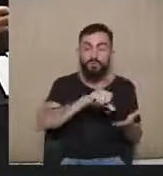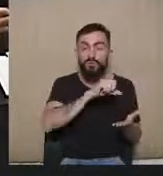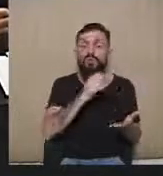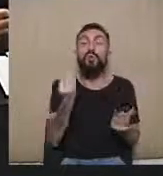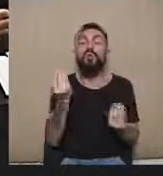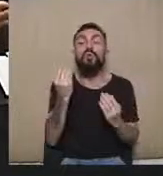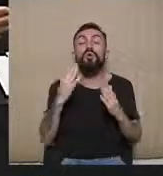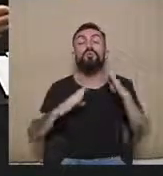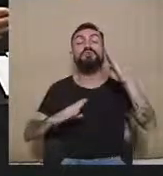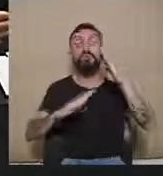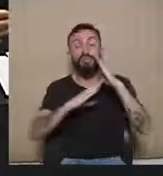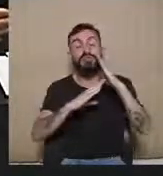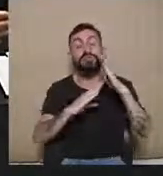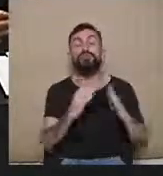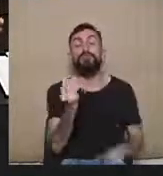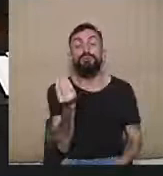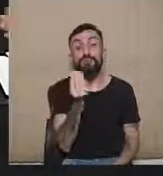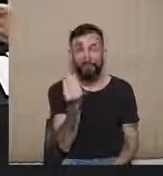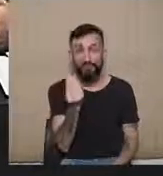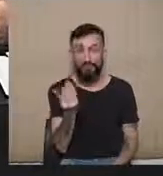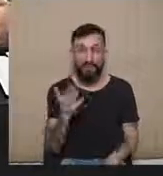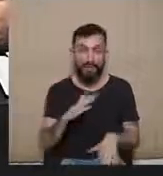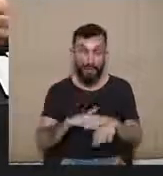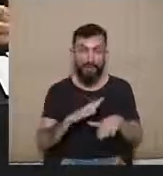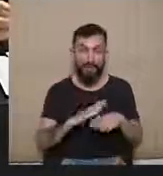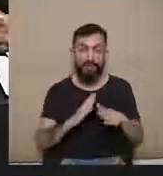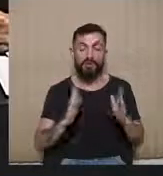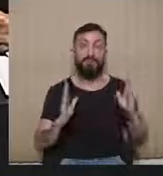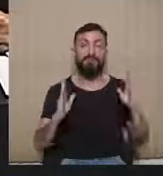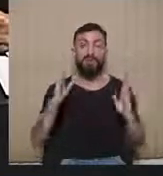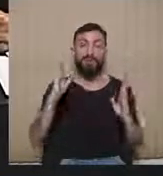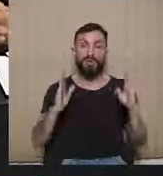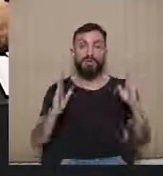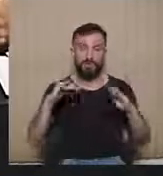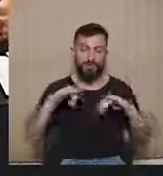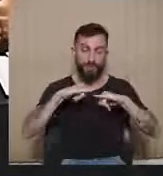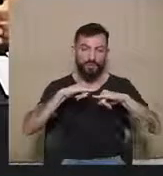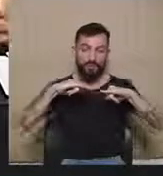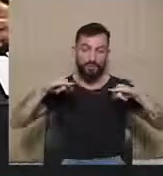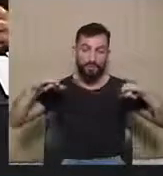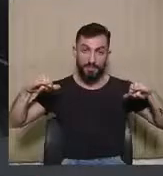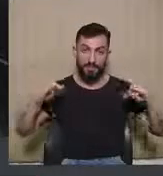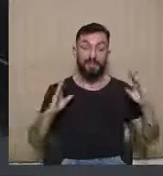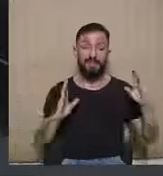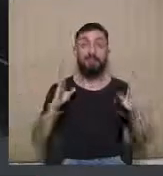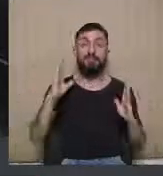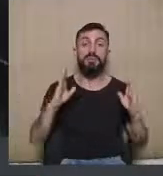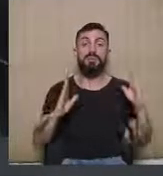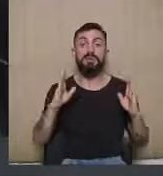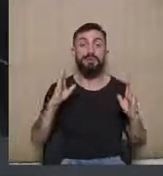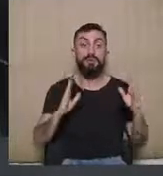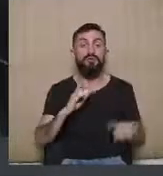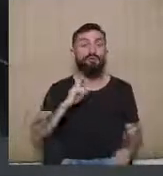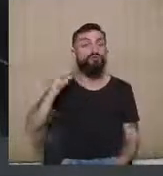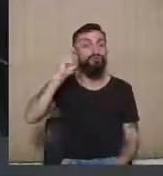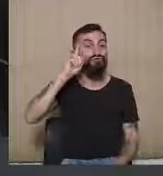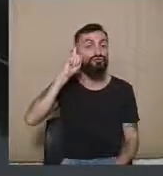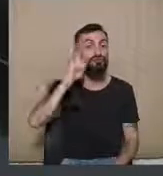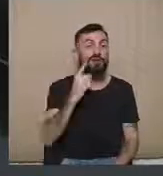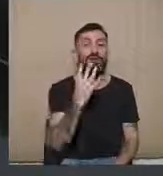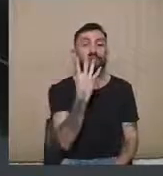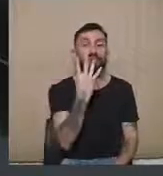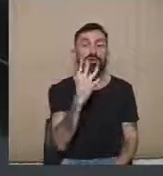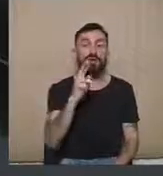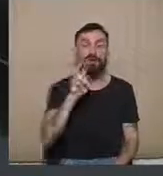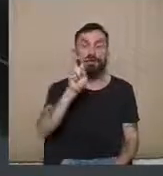limitação hoje do período de campanha e essa limitação de 45 dias do período de campanha faz com que